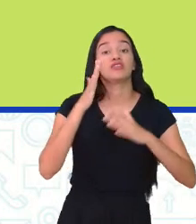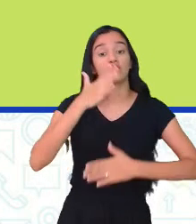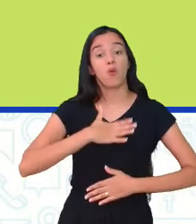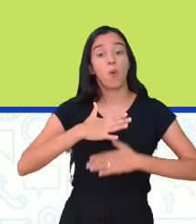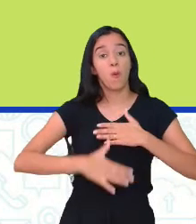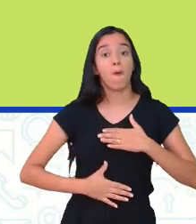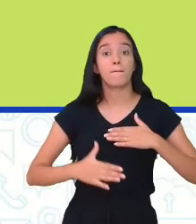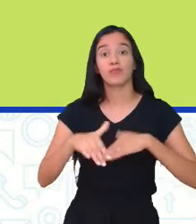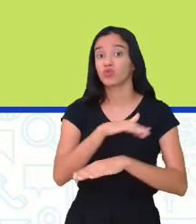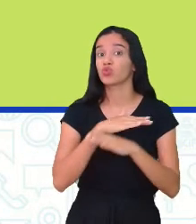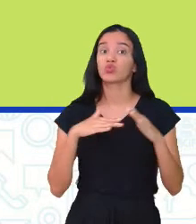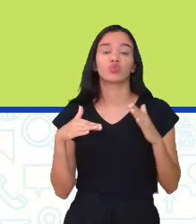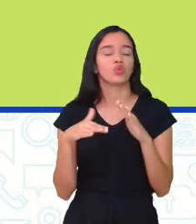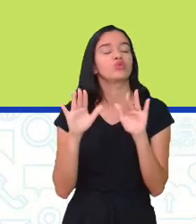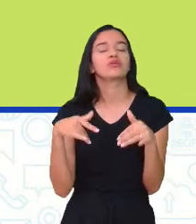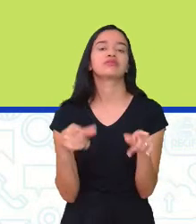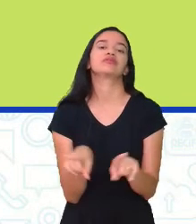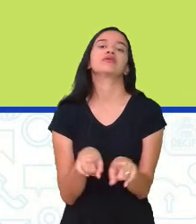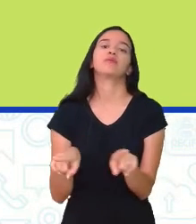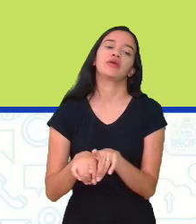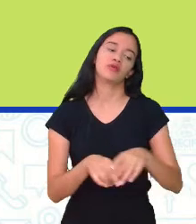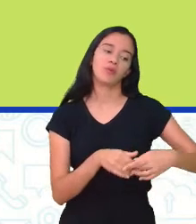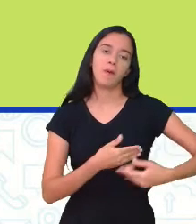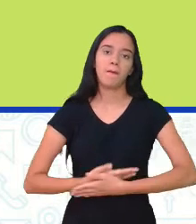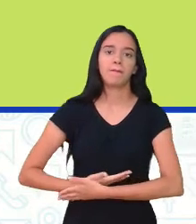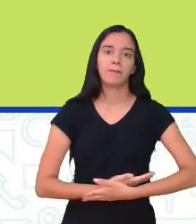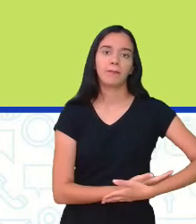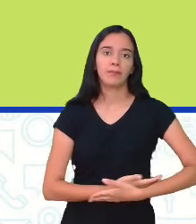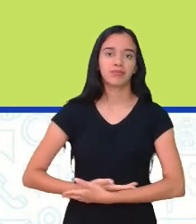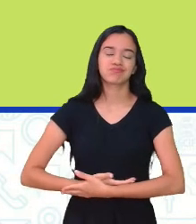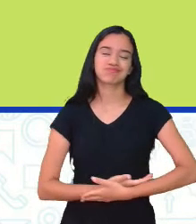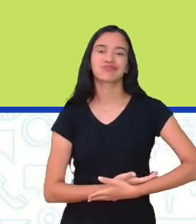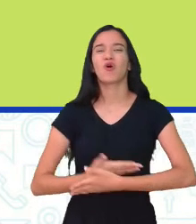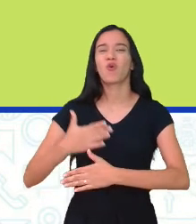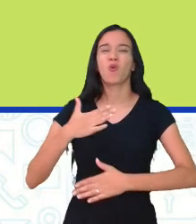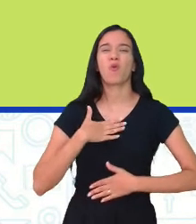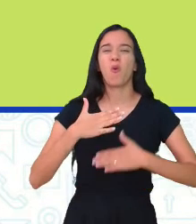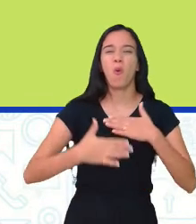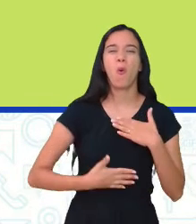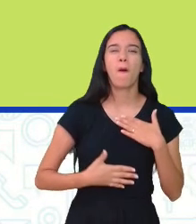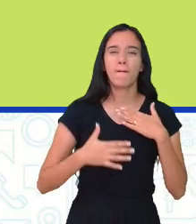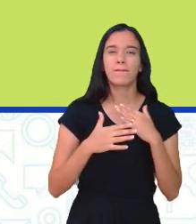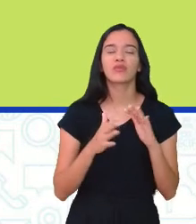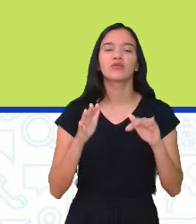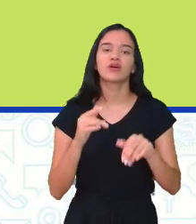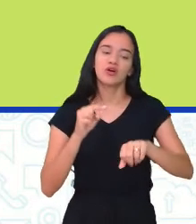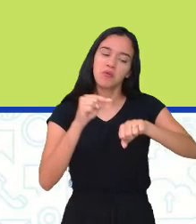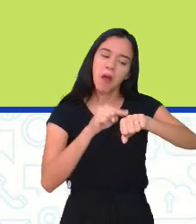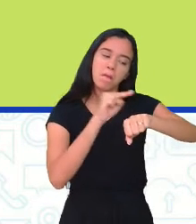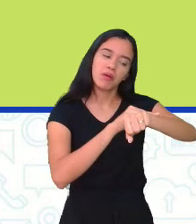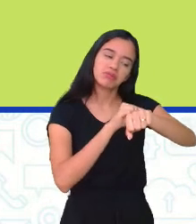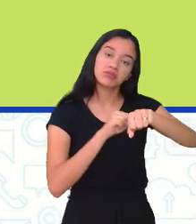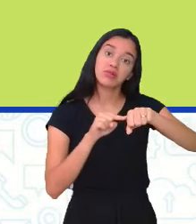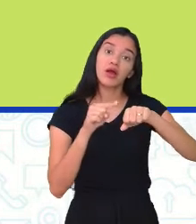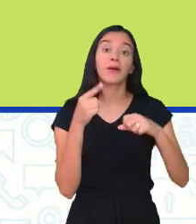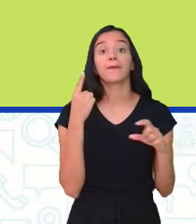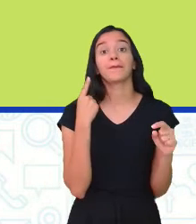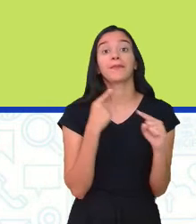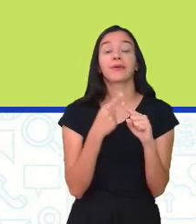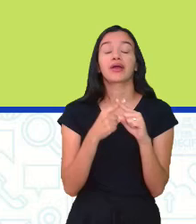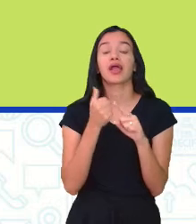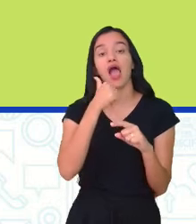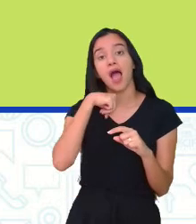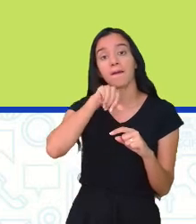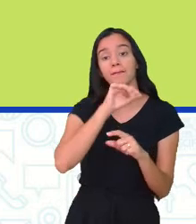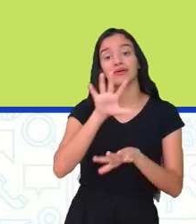da pessoa às vezes o bebezinho quando nasce já nasce com o corpo todinho manchado dessa forma porque a mãe